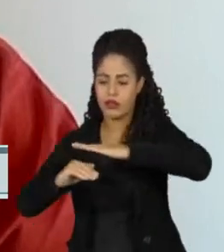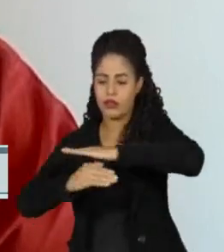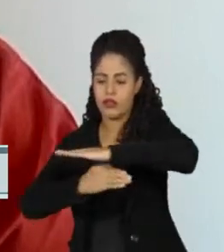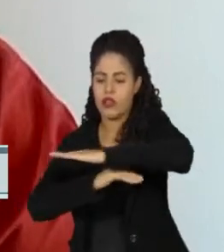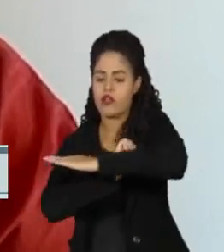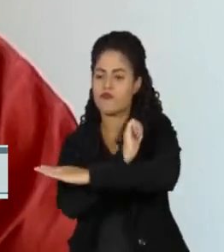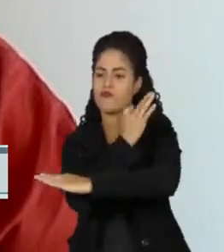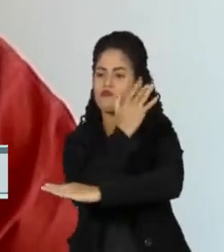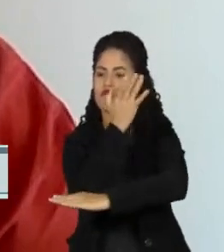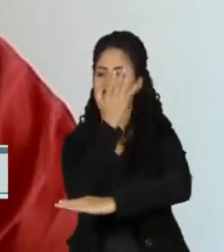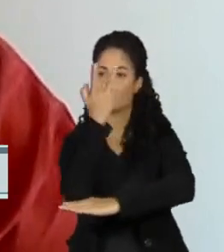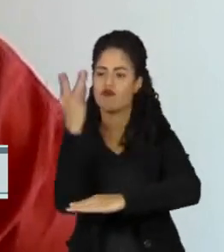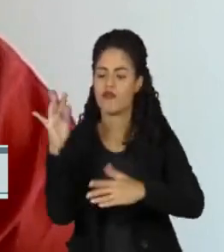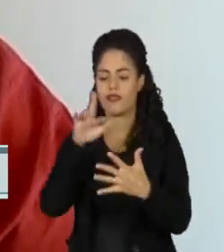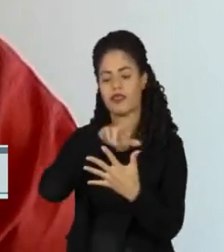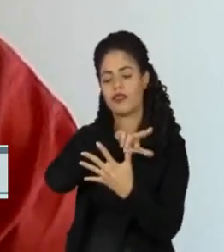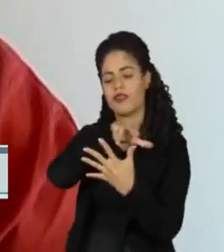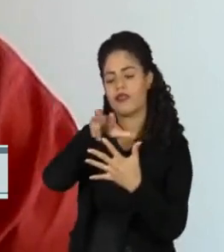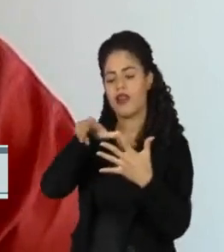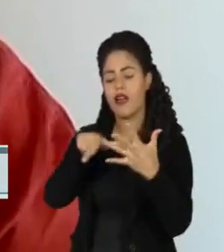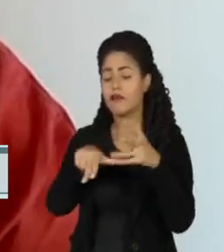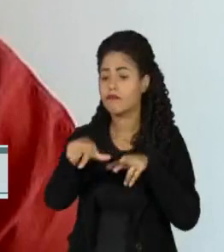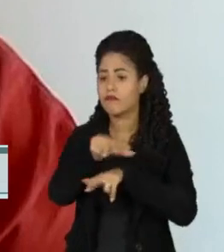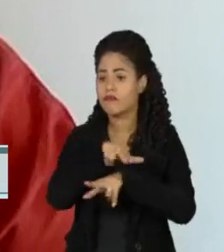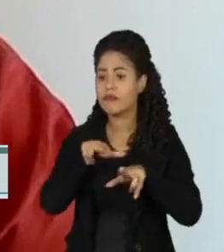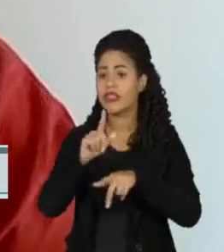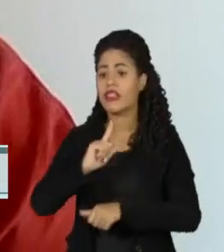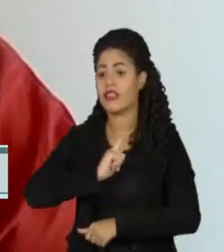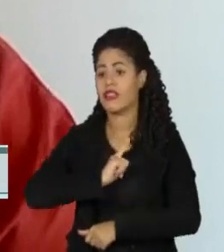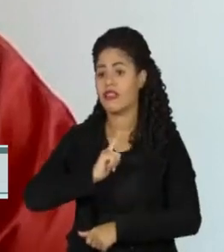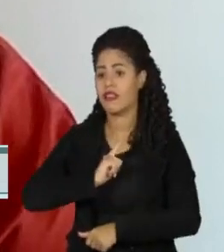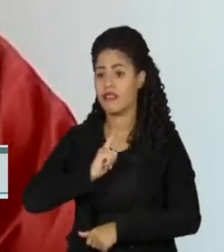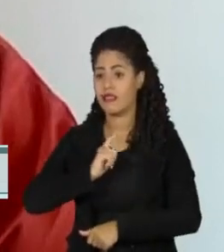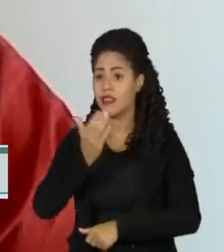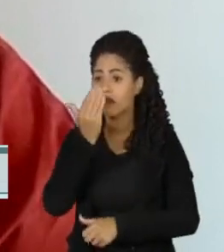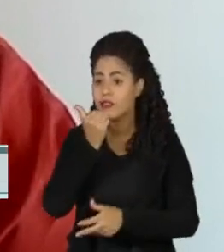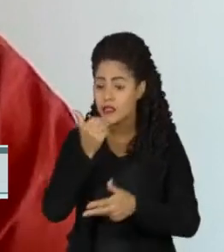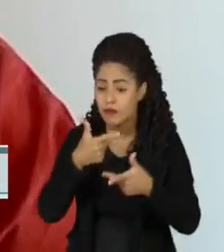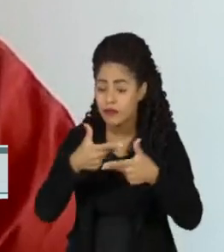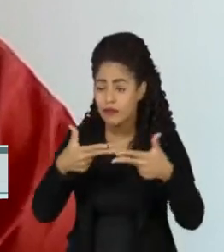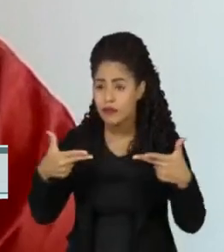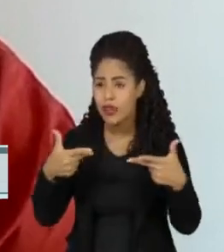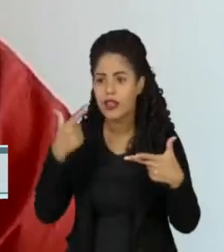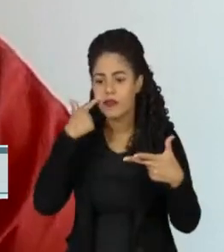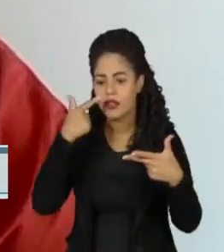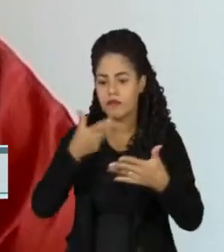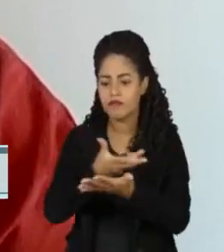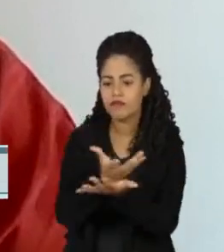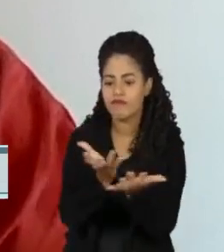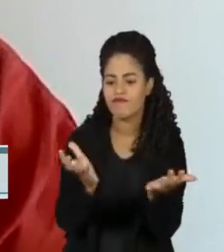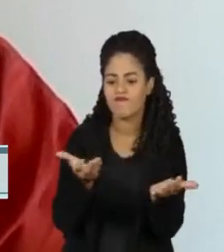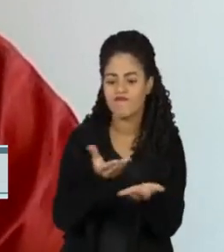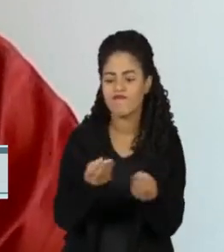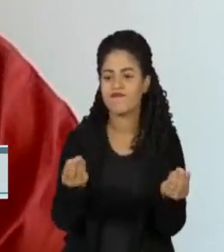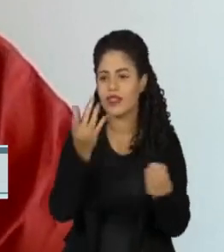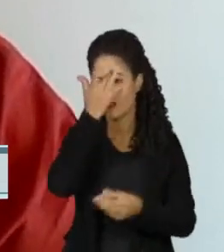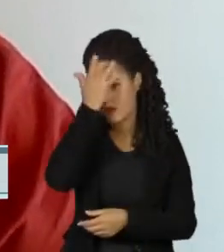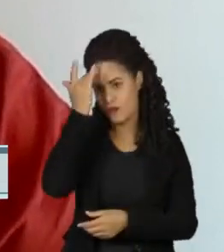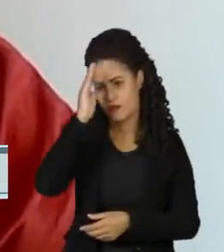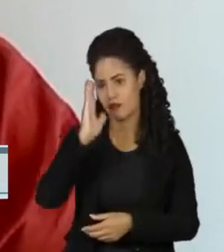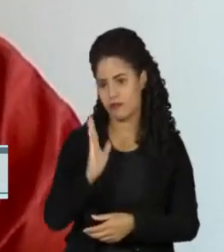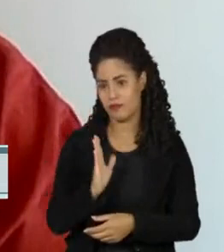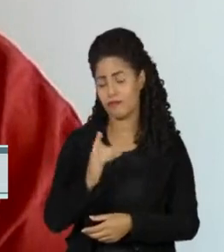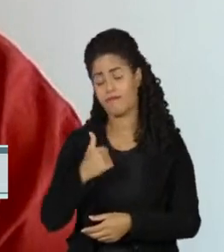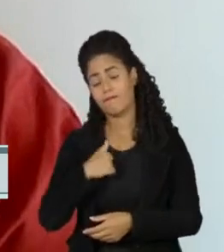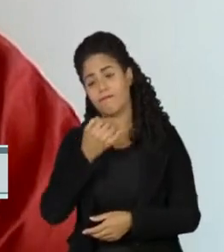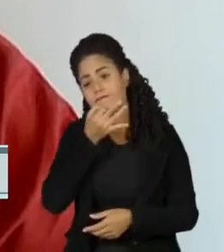alimentos aí, da variabilidade desses alimentos, da variedade desses alimentos para a mesa dos brasileiros, né? Então eu